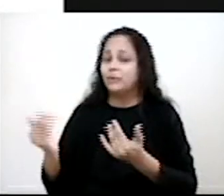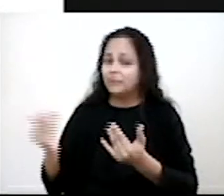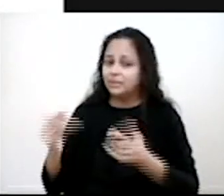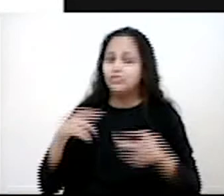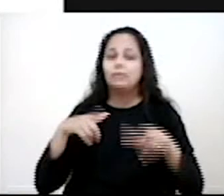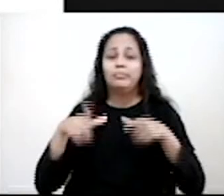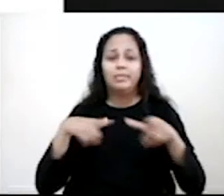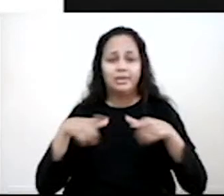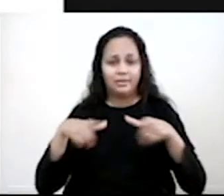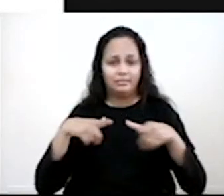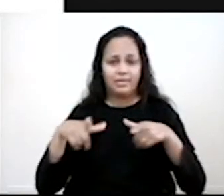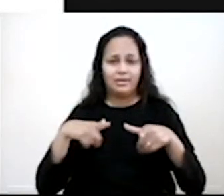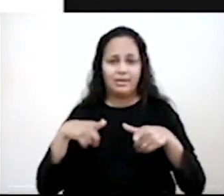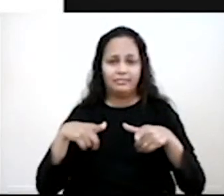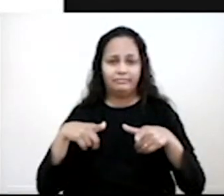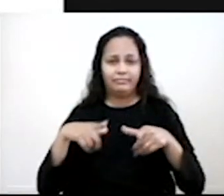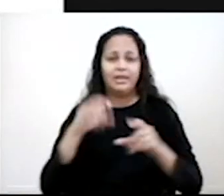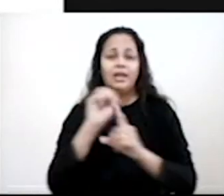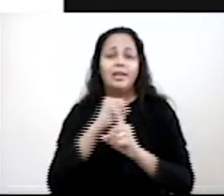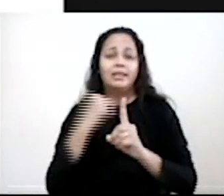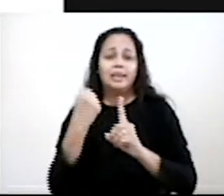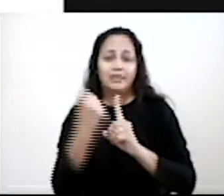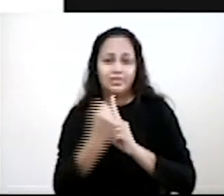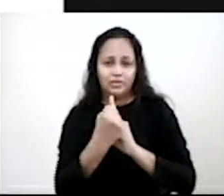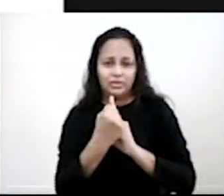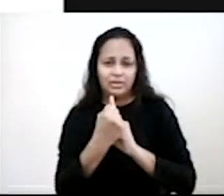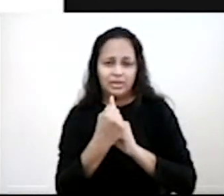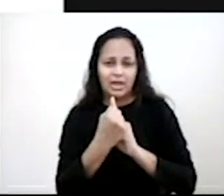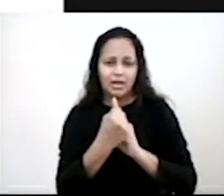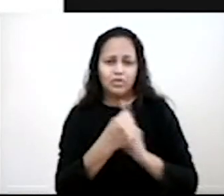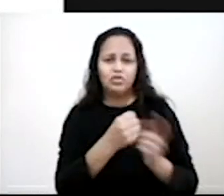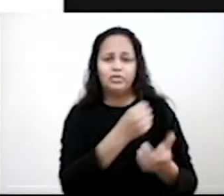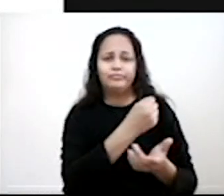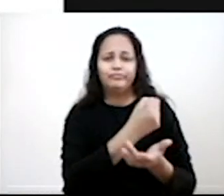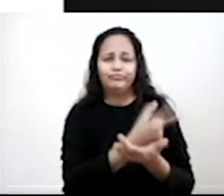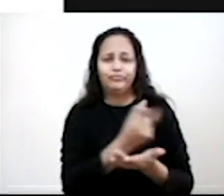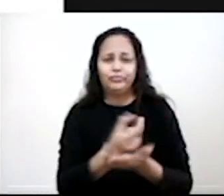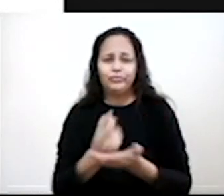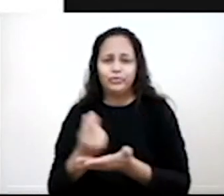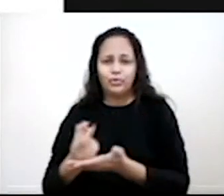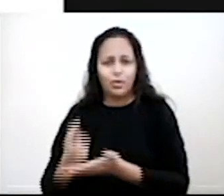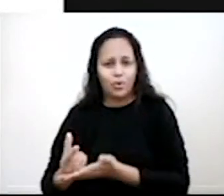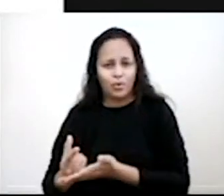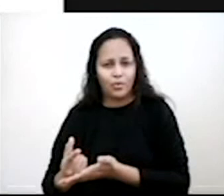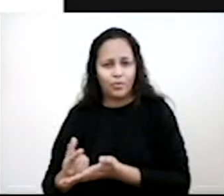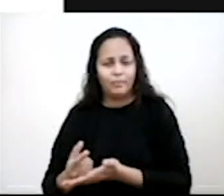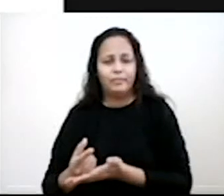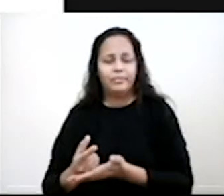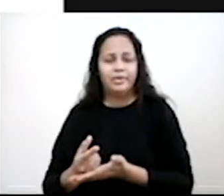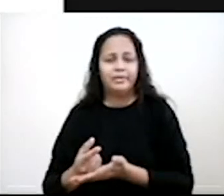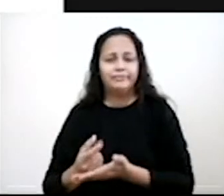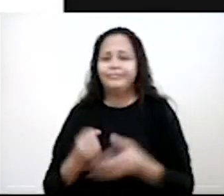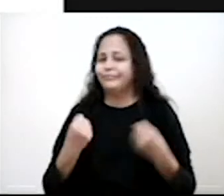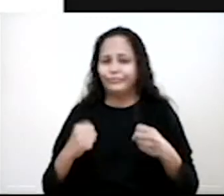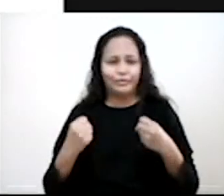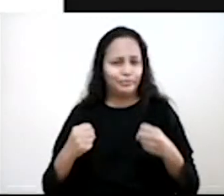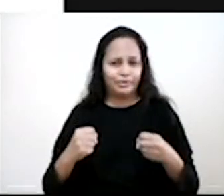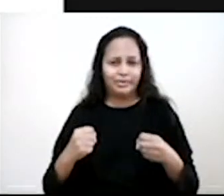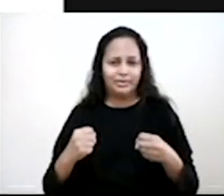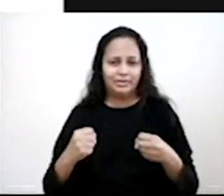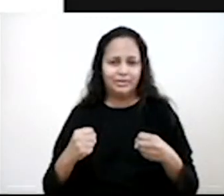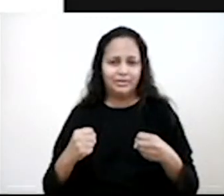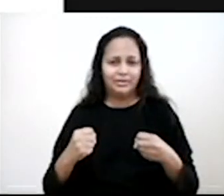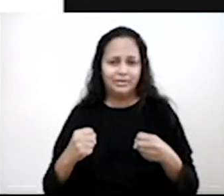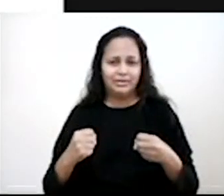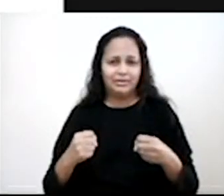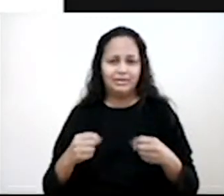cumprir a necessidade básica. Na sociedade do consumo exacerbado, ou seja, na sociedade em as pessoas consomem sem necessidade,